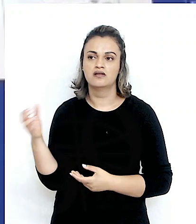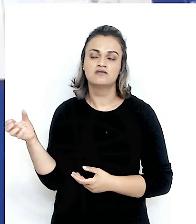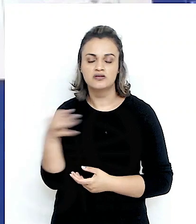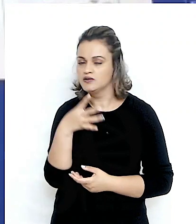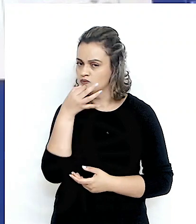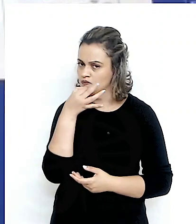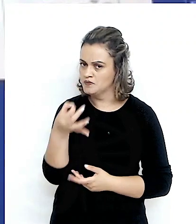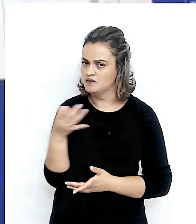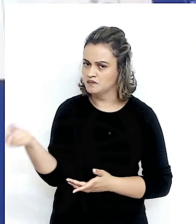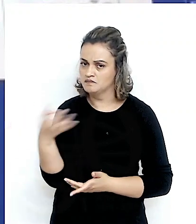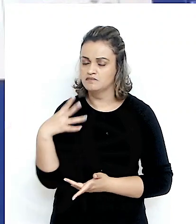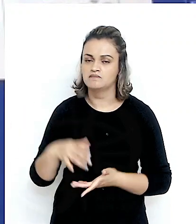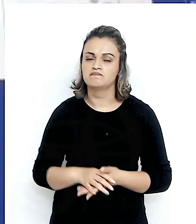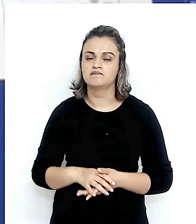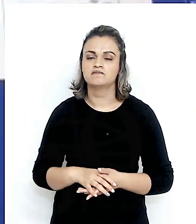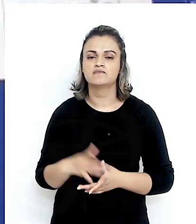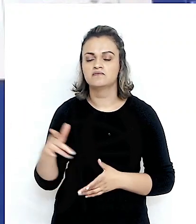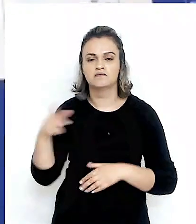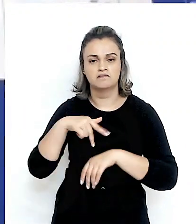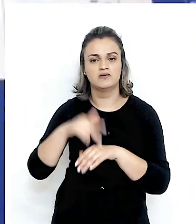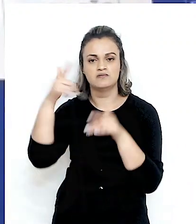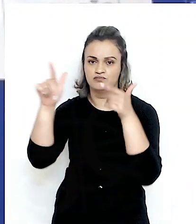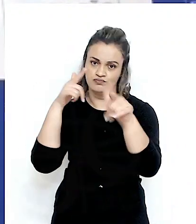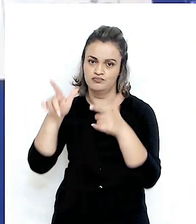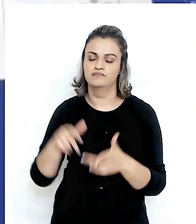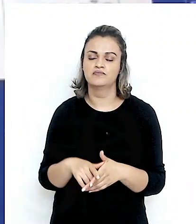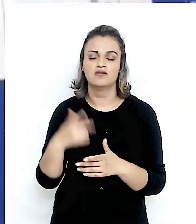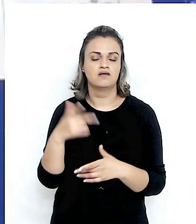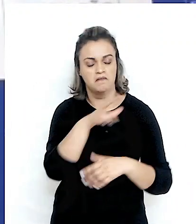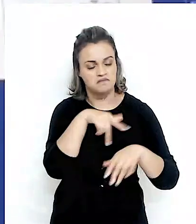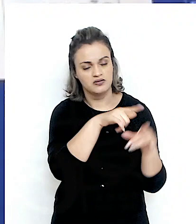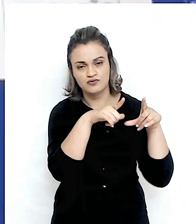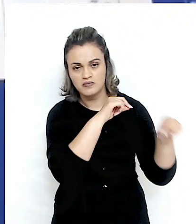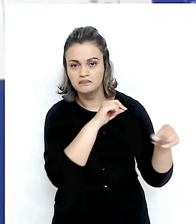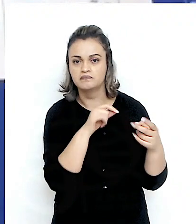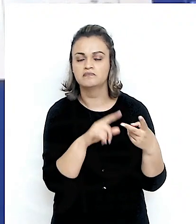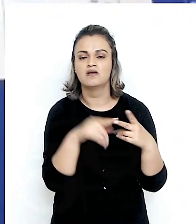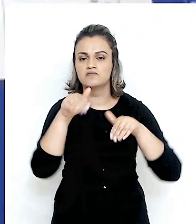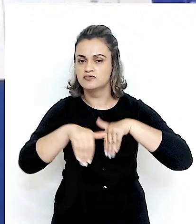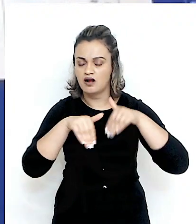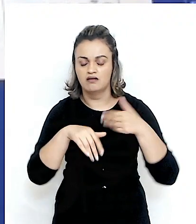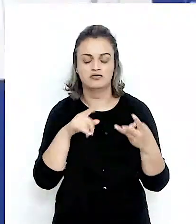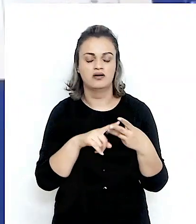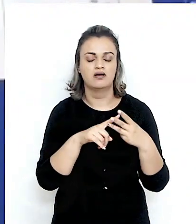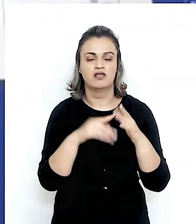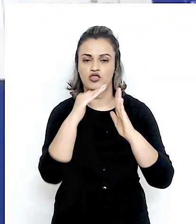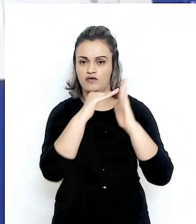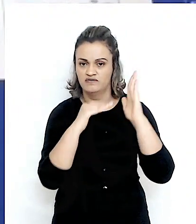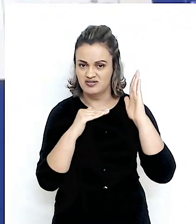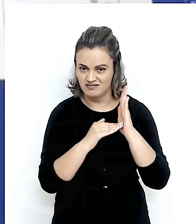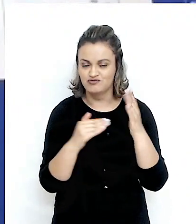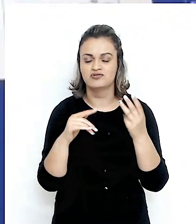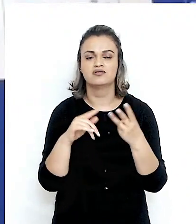de negociação com outros países da RCEP, como o Japão, também Austrália e Nova Zelândia, né, que compõem